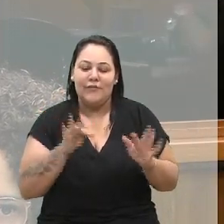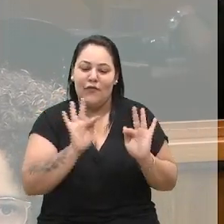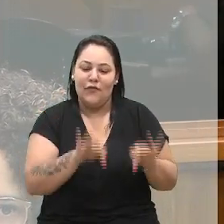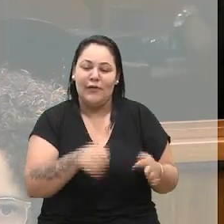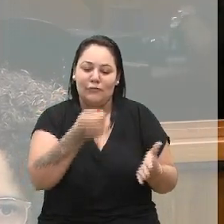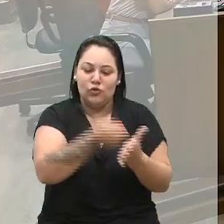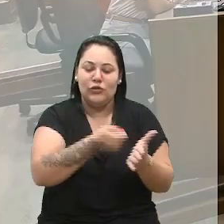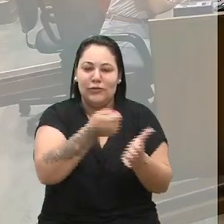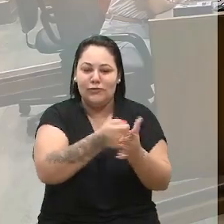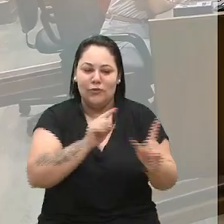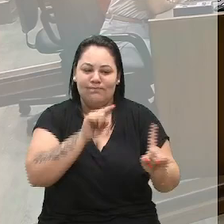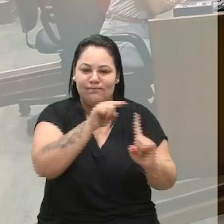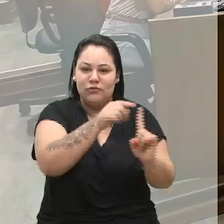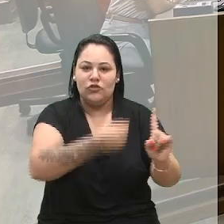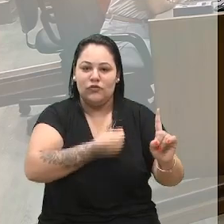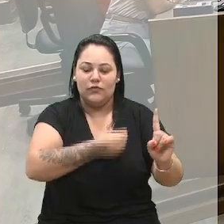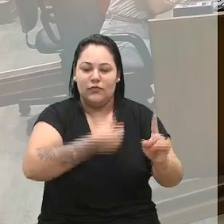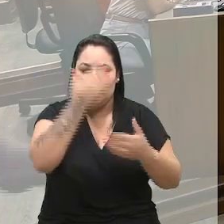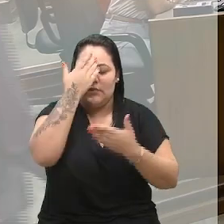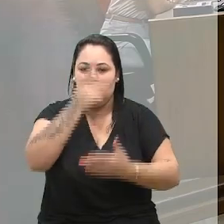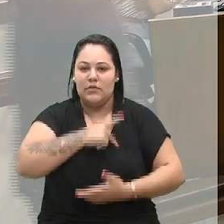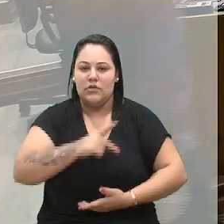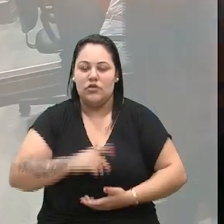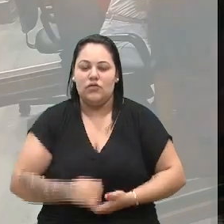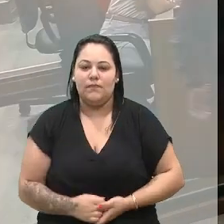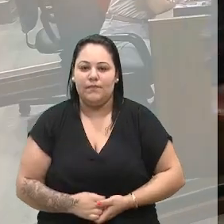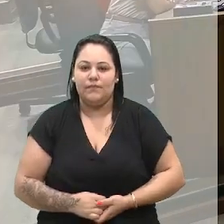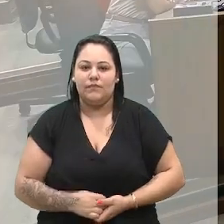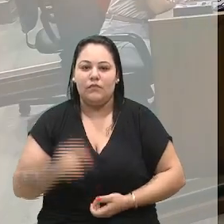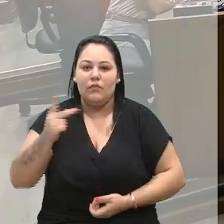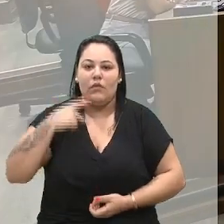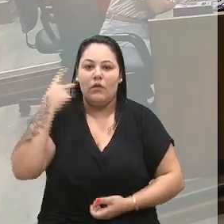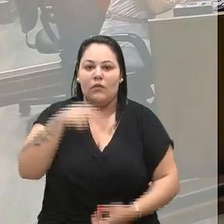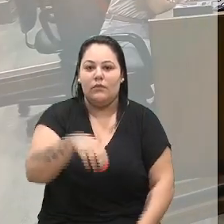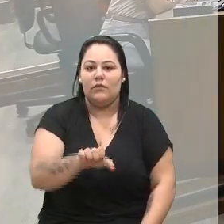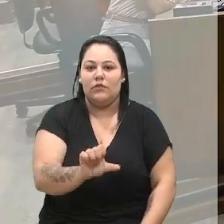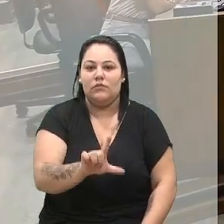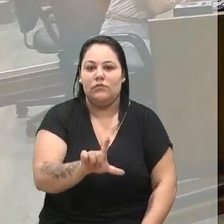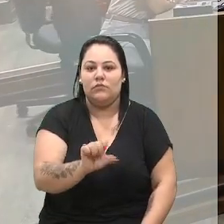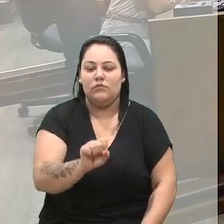seus ideais. Obrigado, presidente. Com a palavra, vereador Nelson Ascioli.